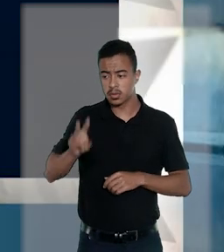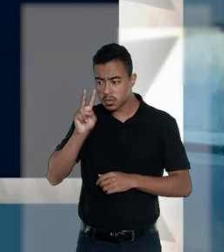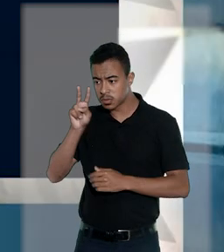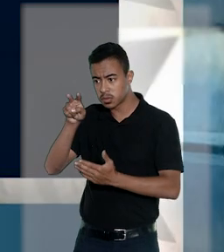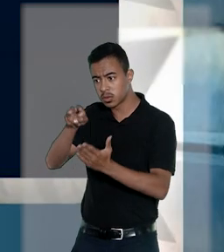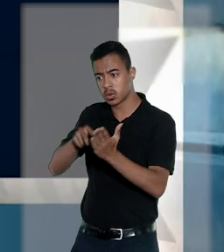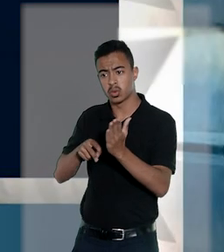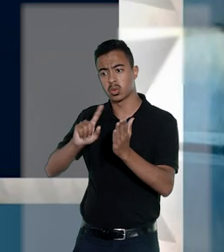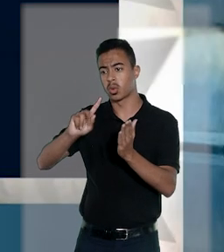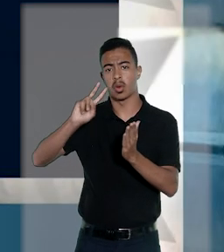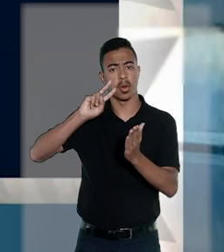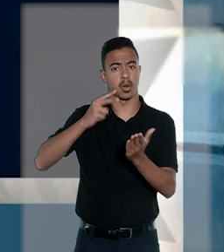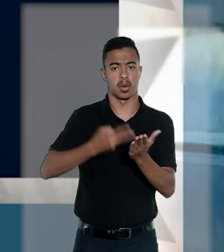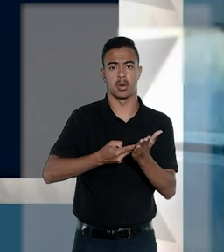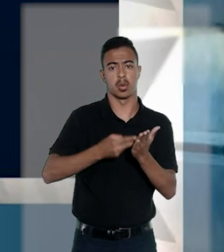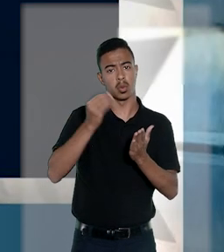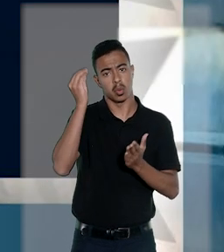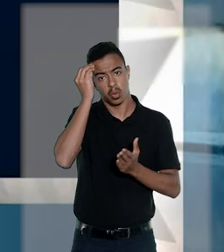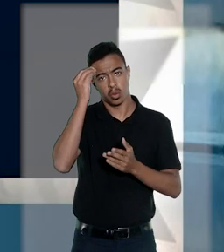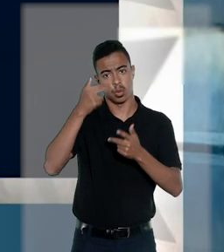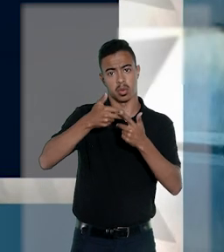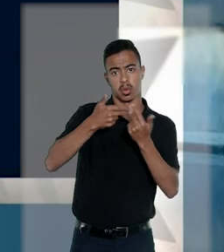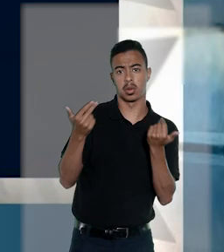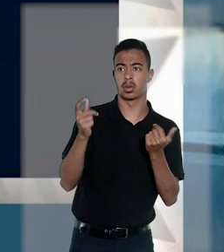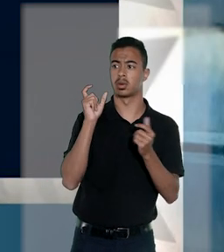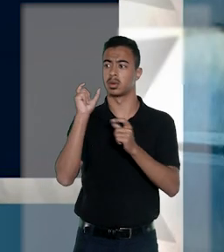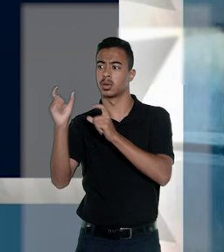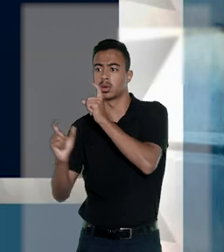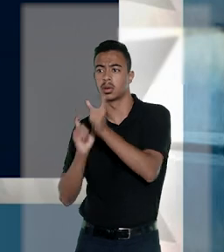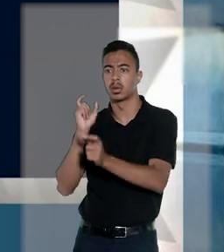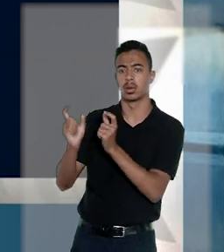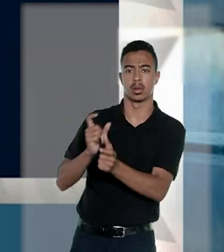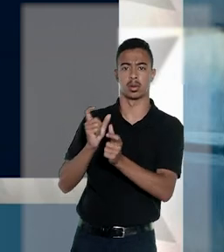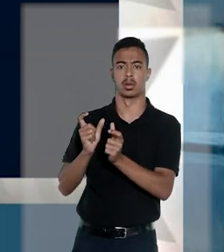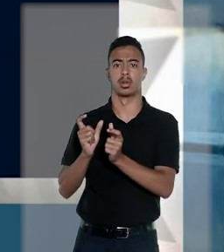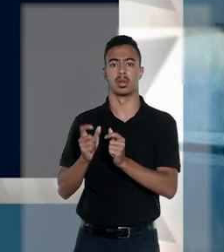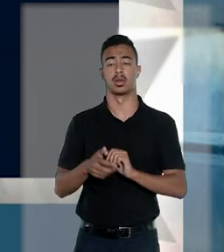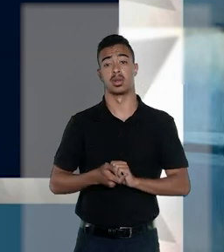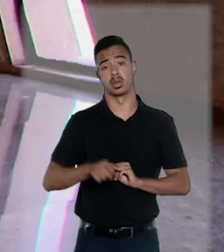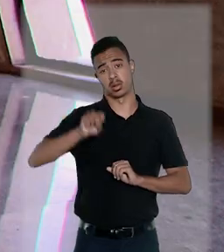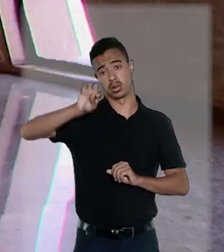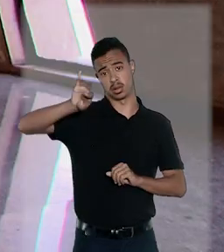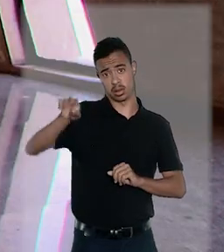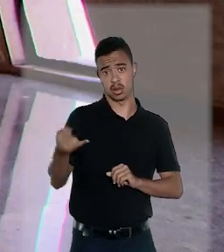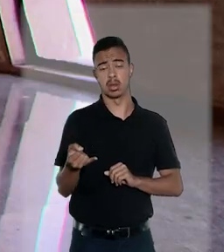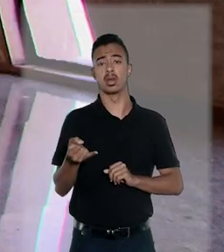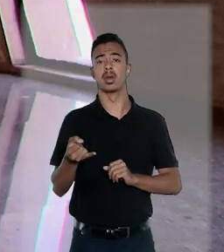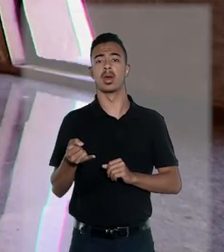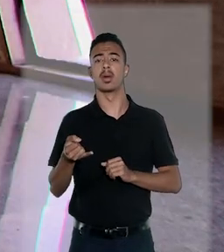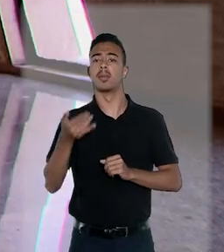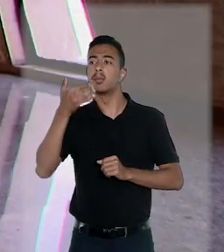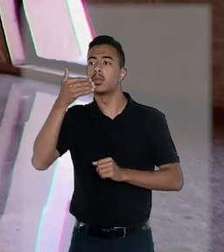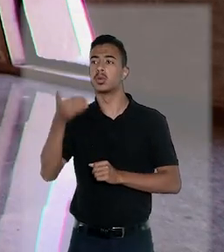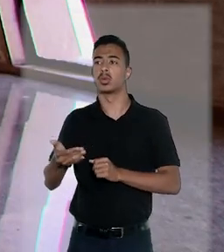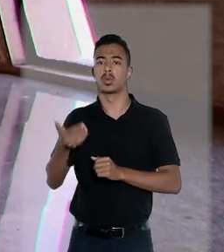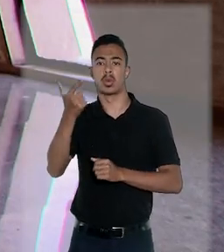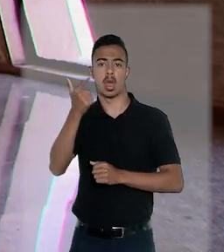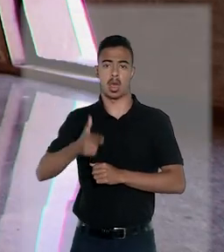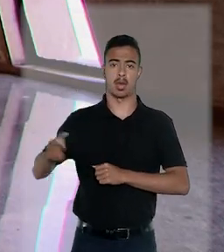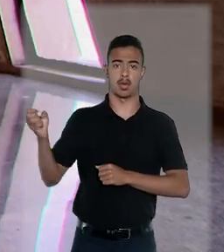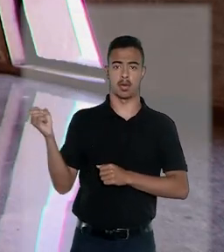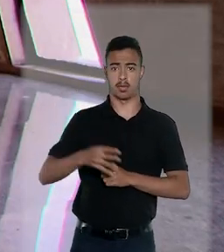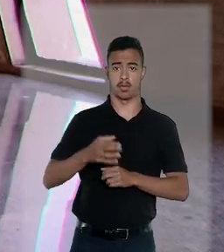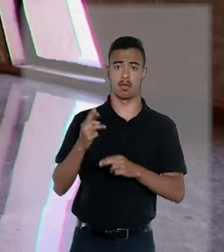ministros não reconheceram o dolo específico de caluniar, injuriar ou difamar. No STJ, a defesa pediu a